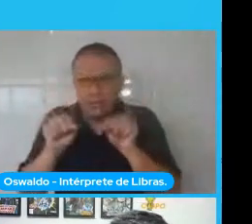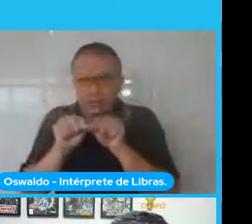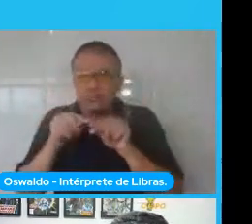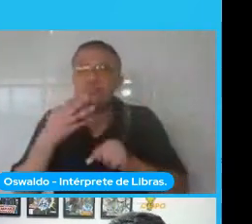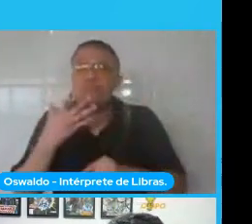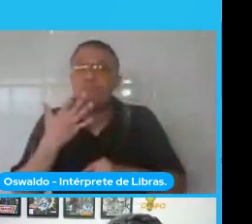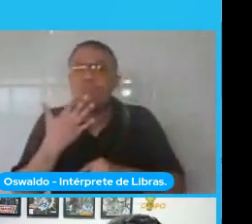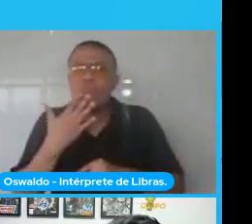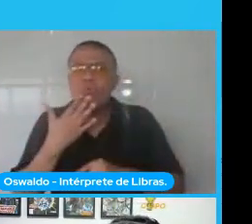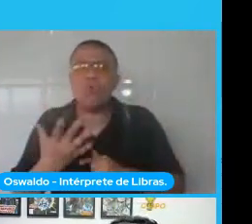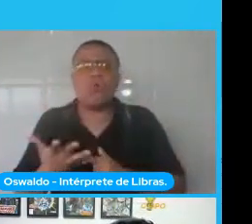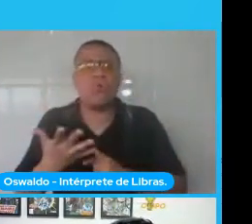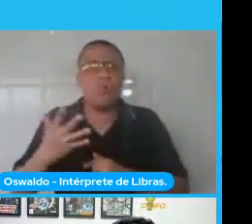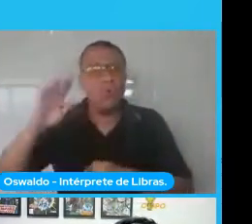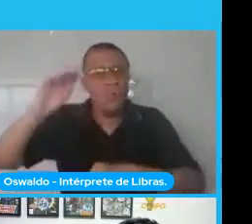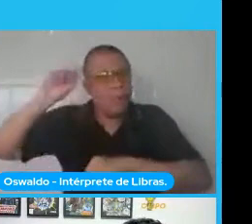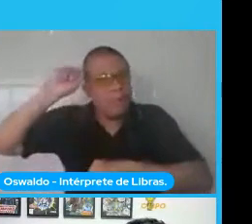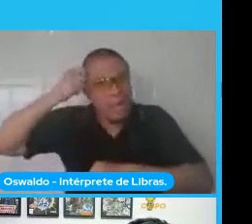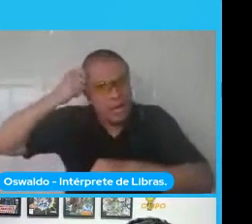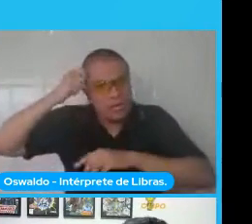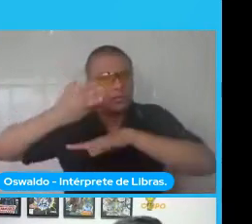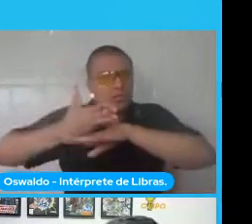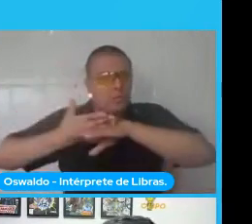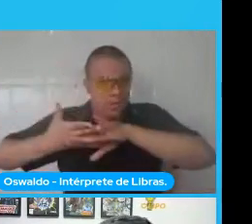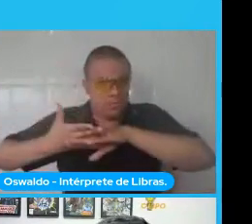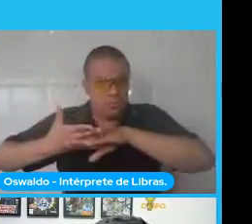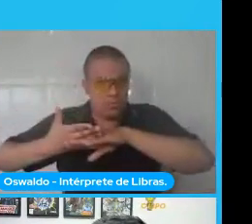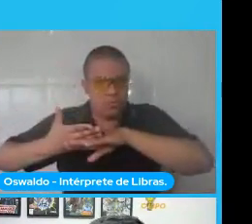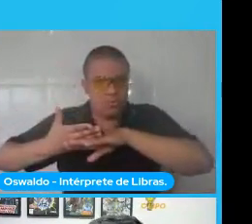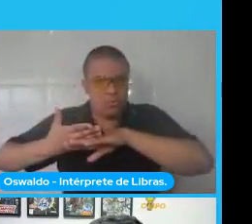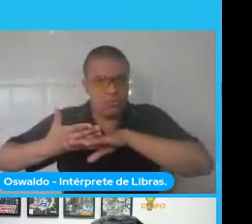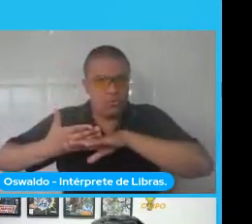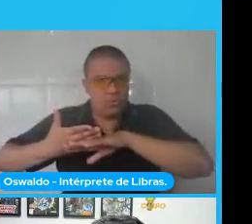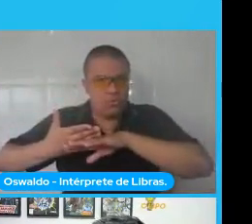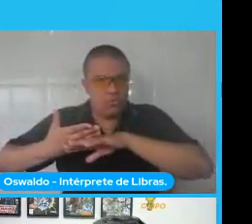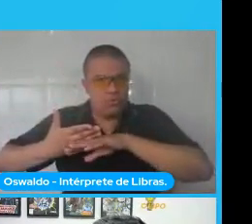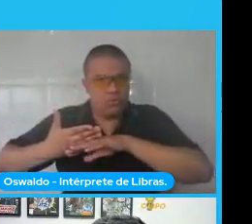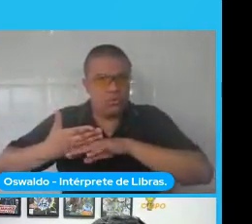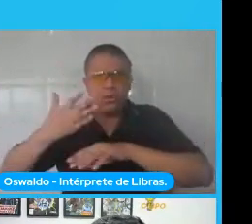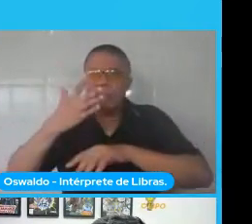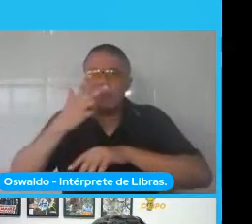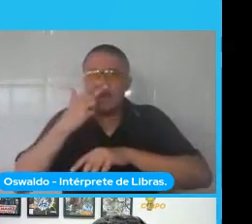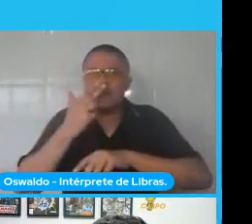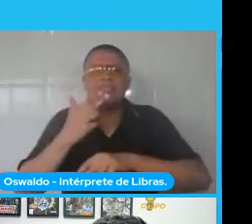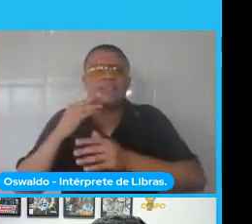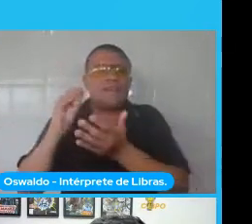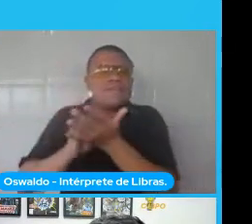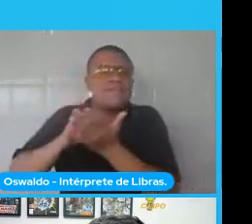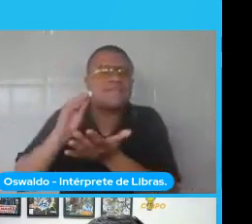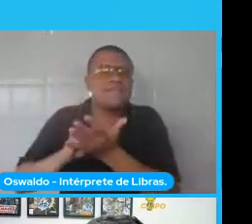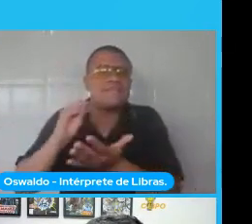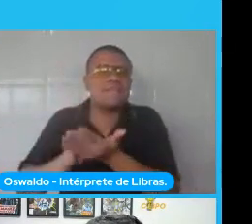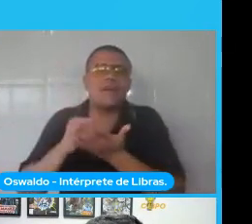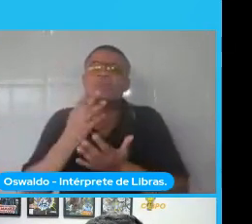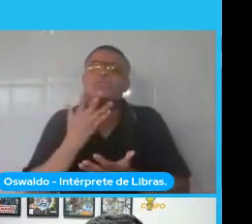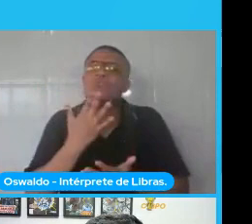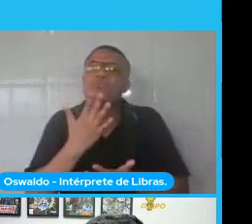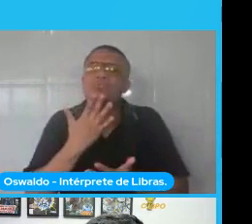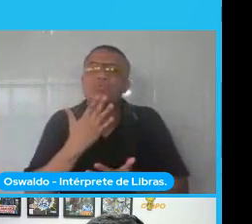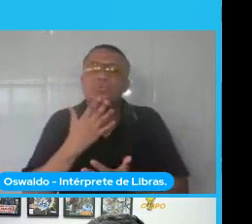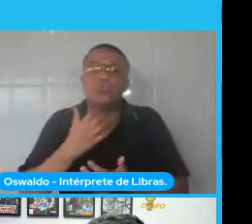imagem preta e branca onde a falta de cor ela é representada pelo número